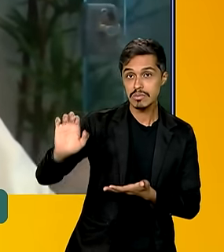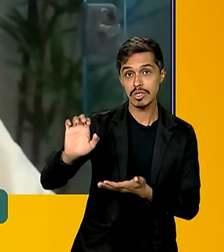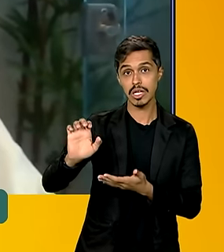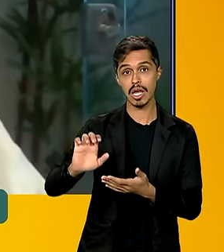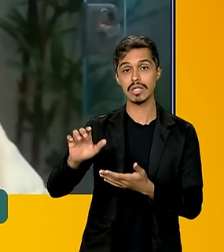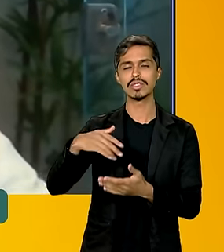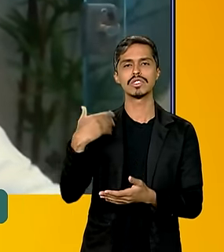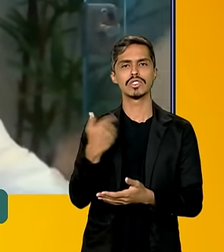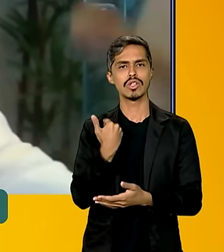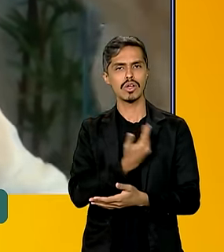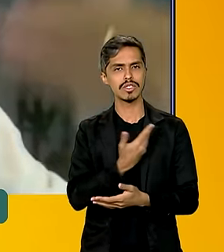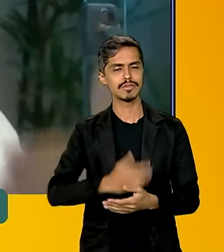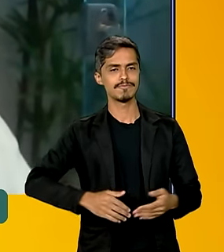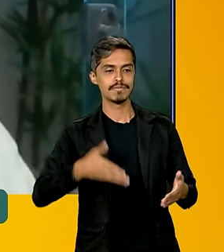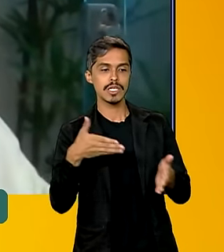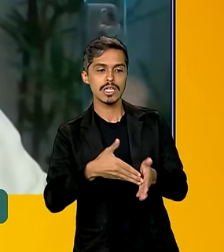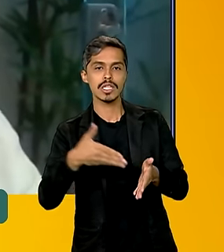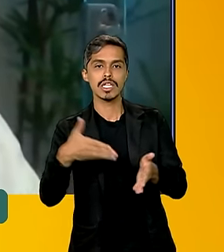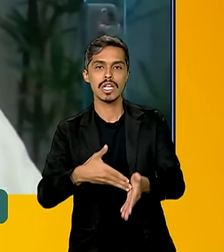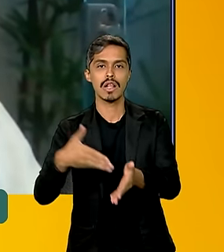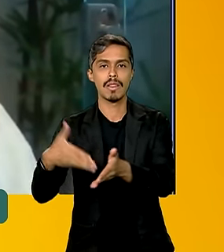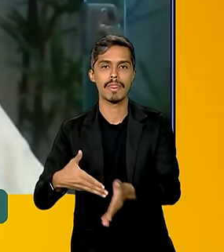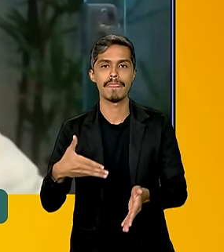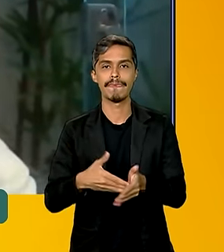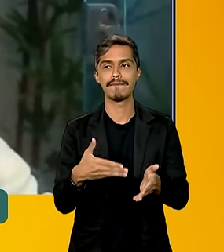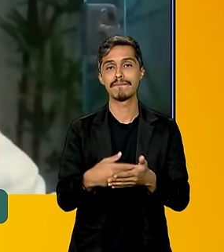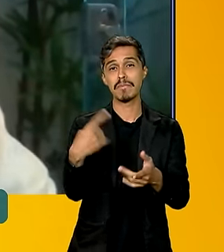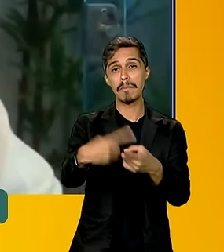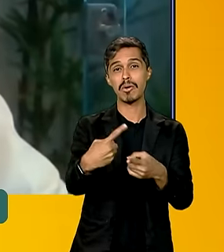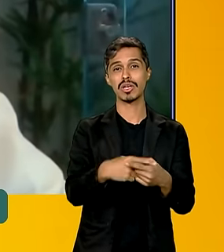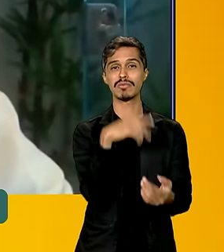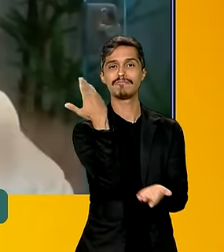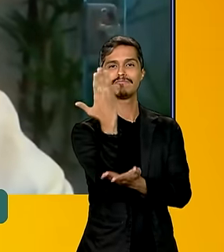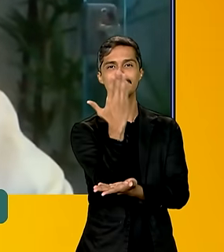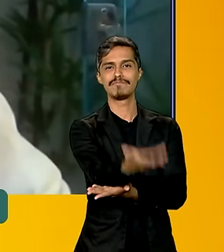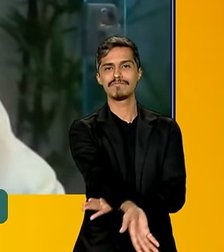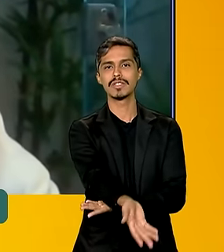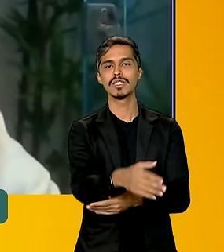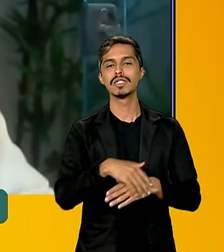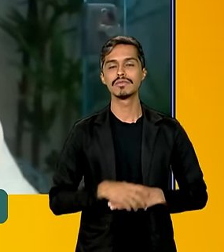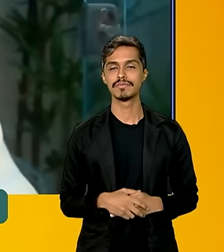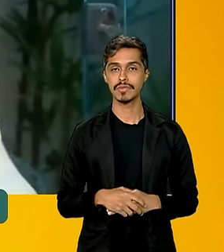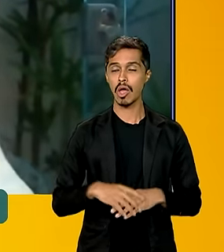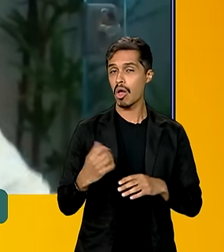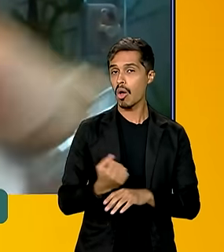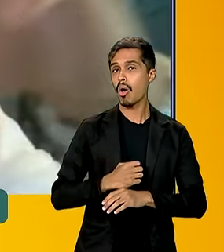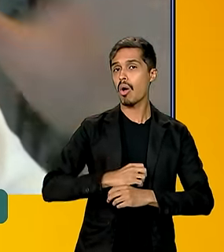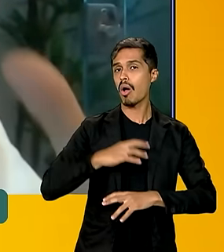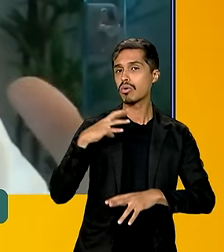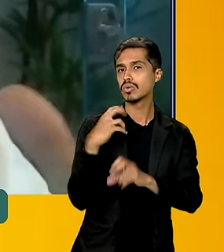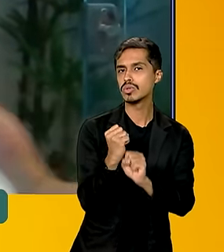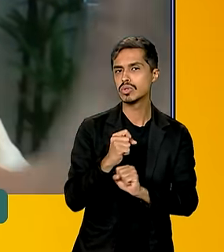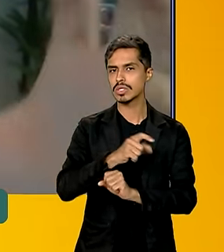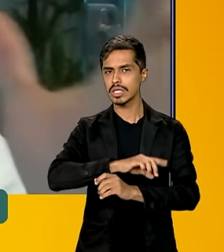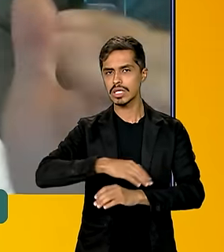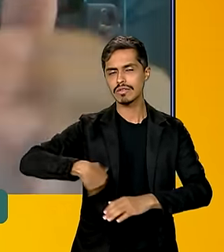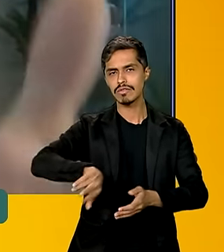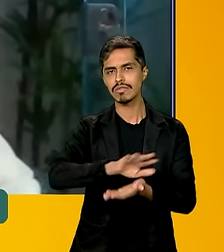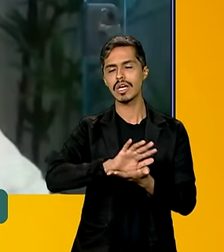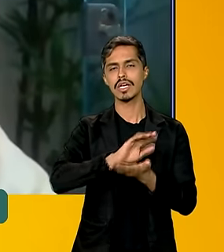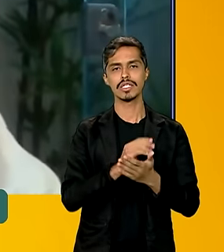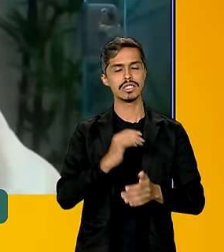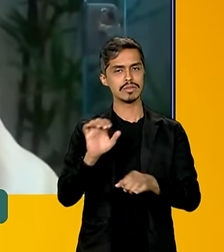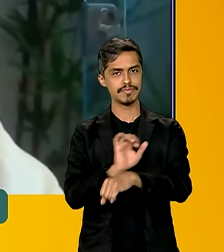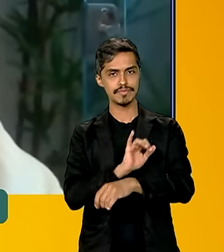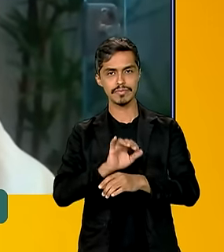restringindo compra de produtos oriundos de desmatamento. conjunto dessas operações e dessa estratégia é que